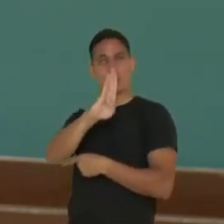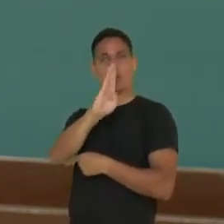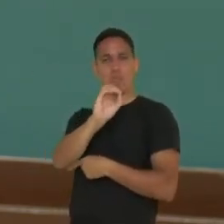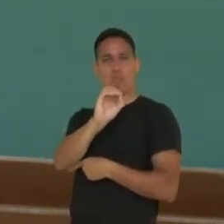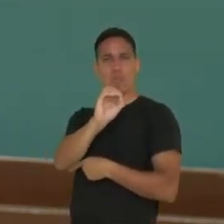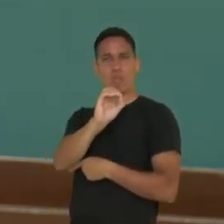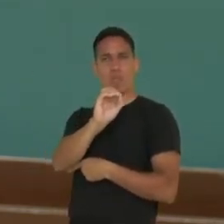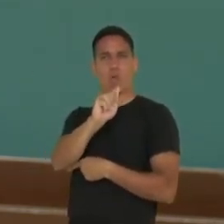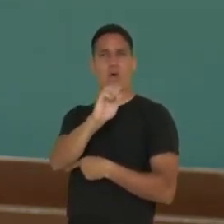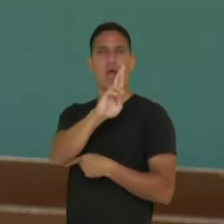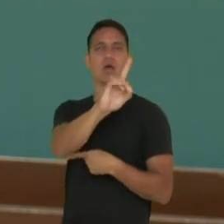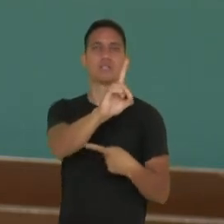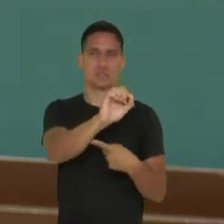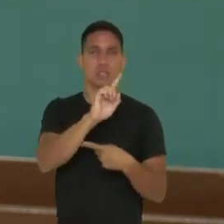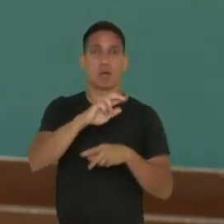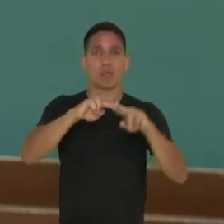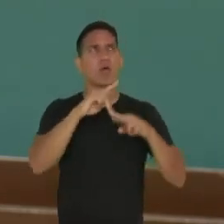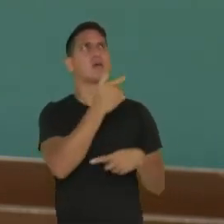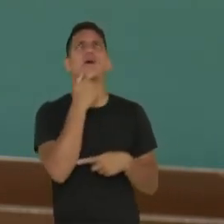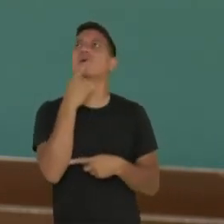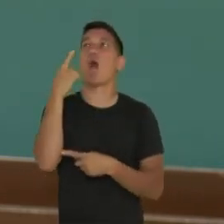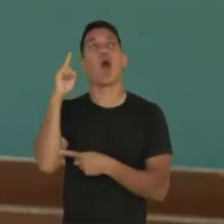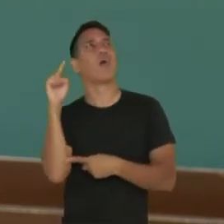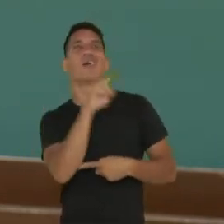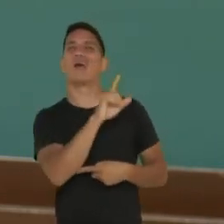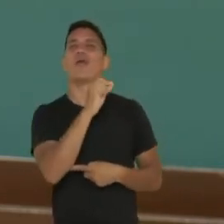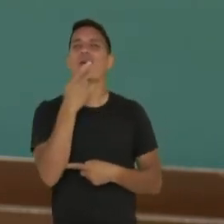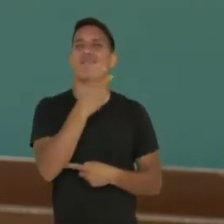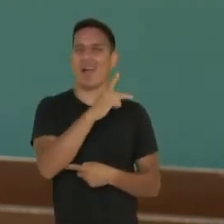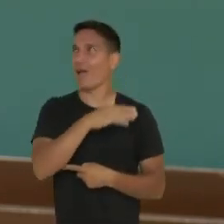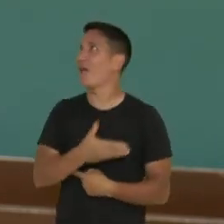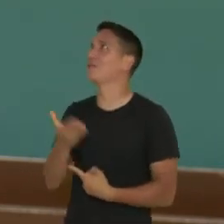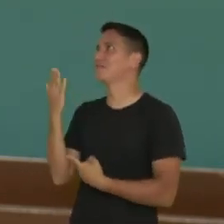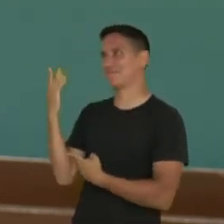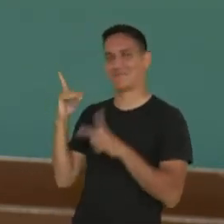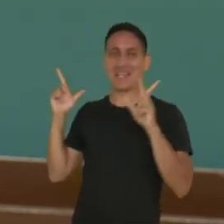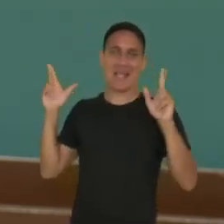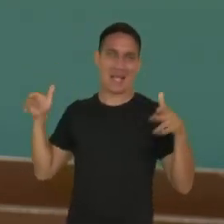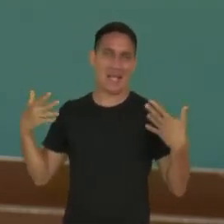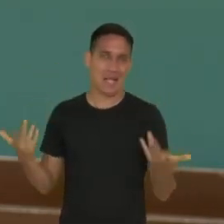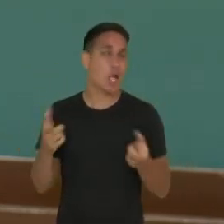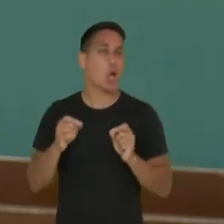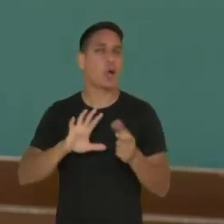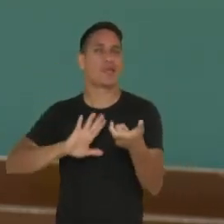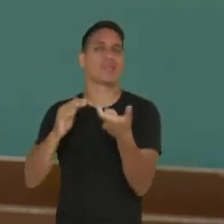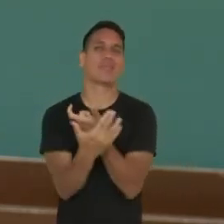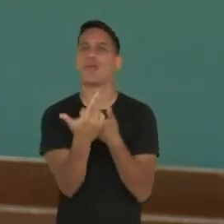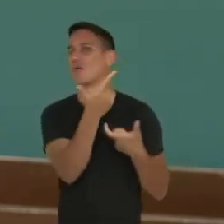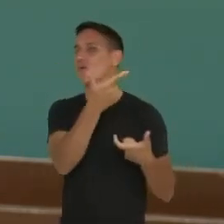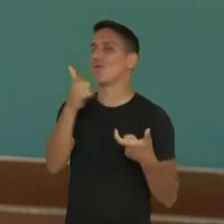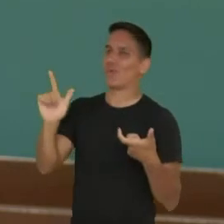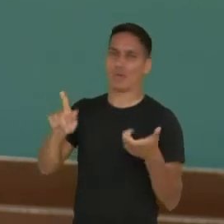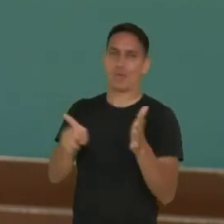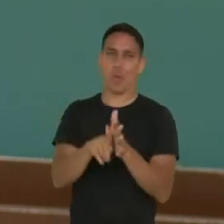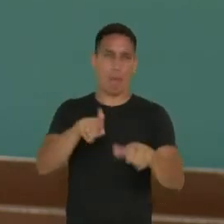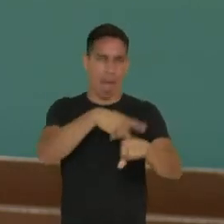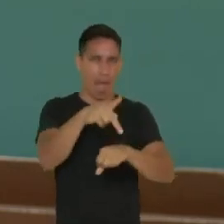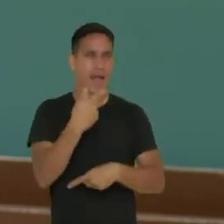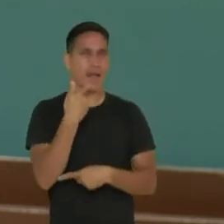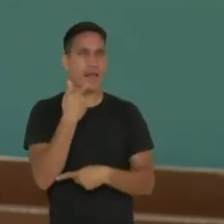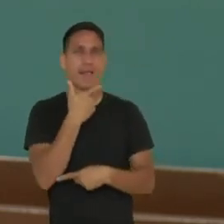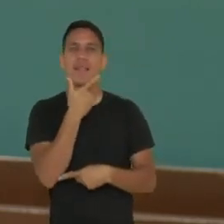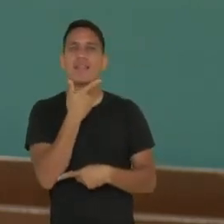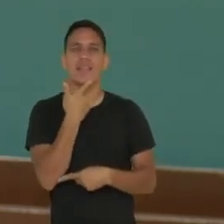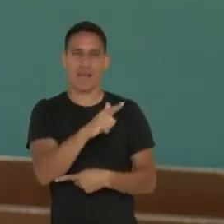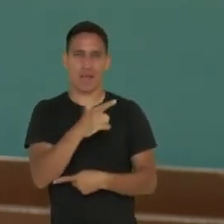No Brasil, lá em inglês, ah, eu quero, olha aquele outdoor lá, vou supor que você está em um país que fala a língua inglesa. Eles não têm